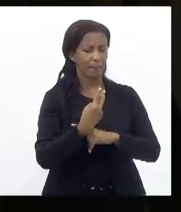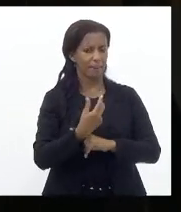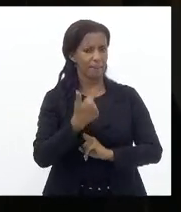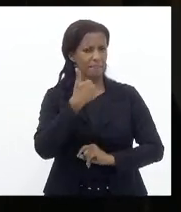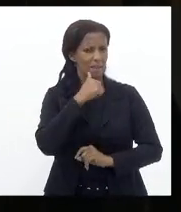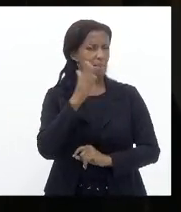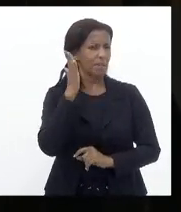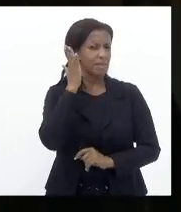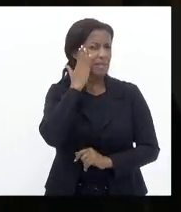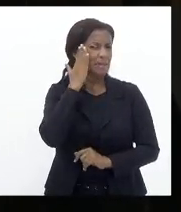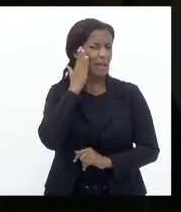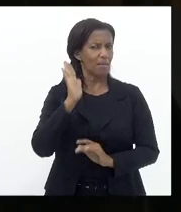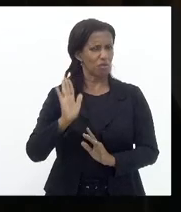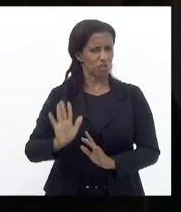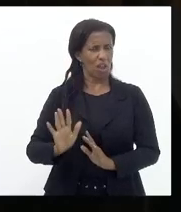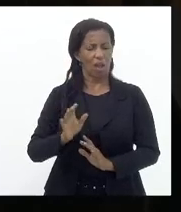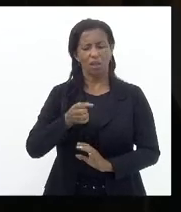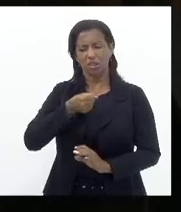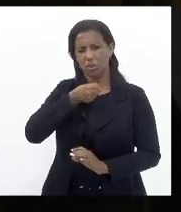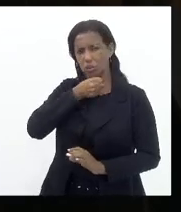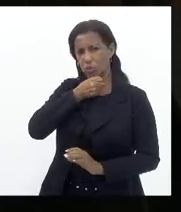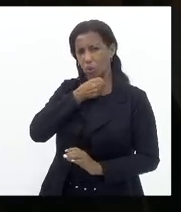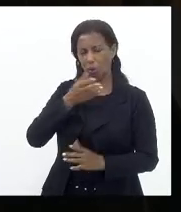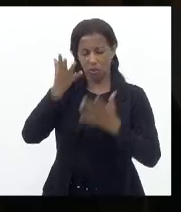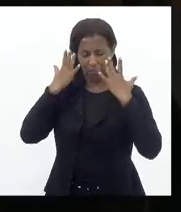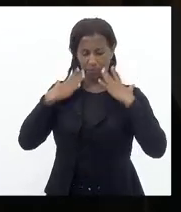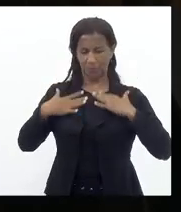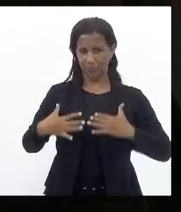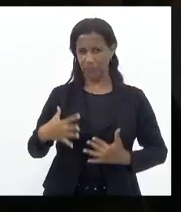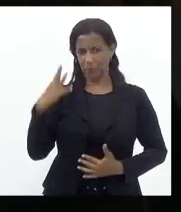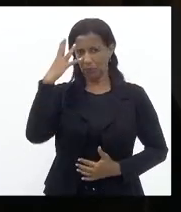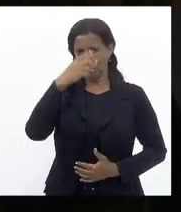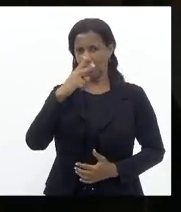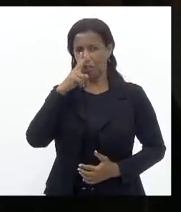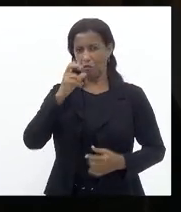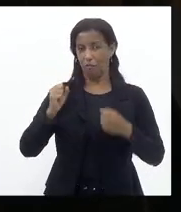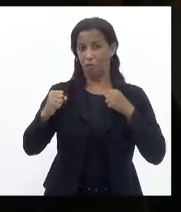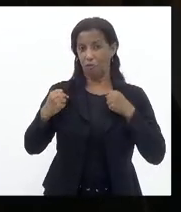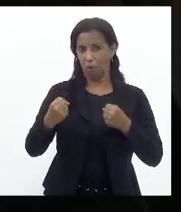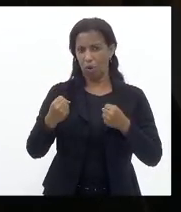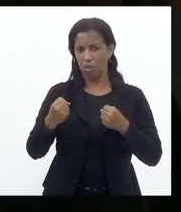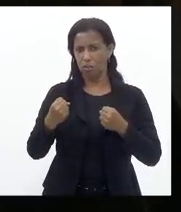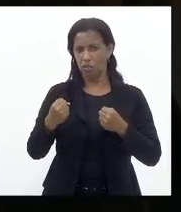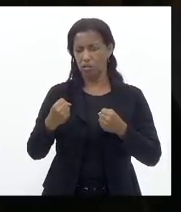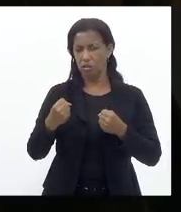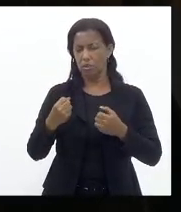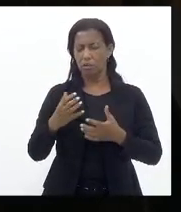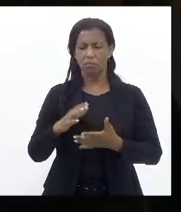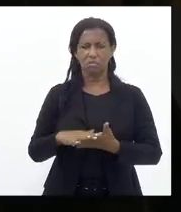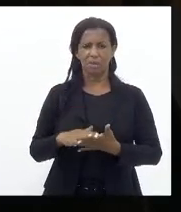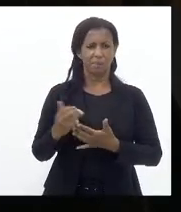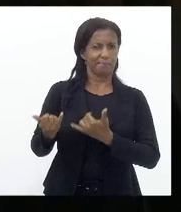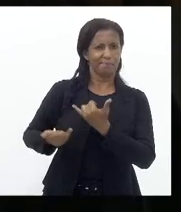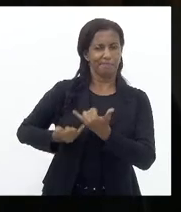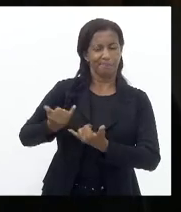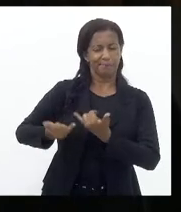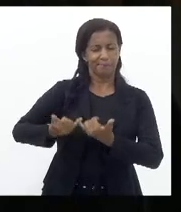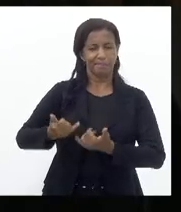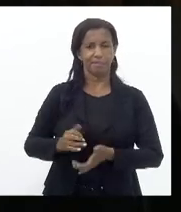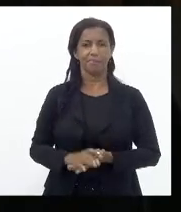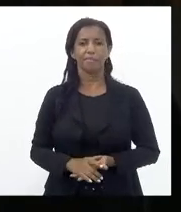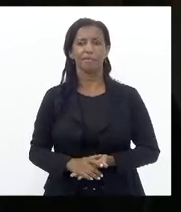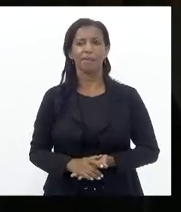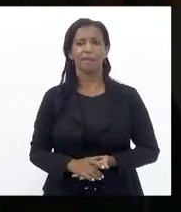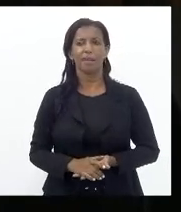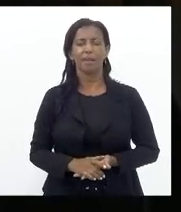Sabe Tia Ju Ela já é uma senhora Belíssima Forte Com saúde Mas é muito espirituosa E brincalhona Ela